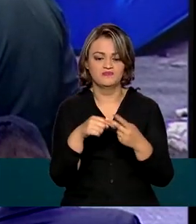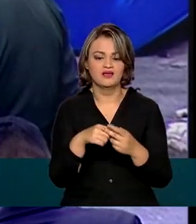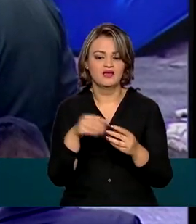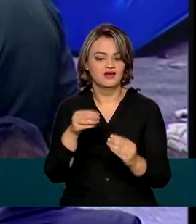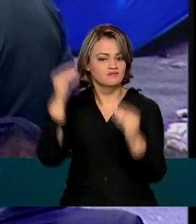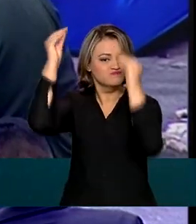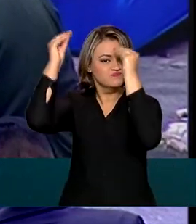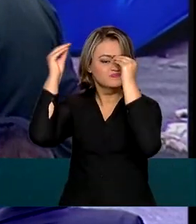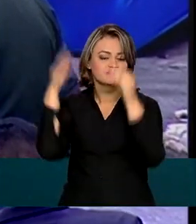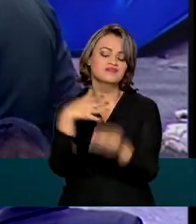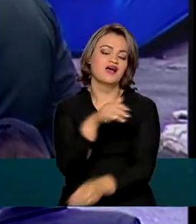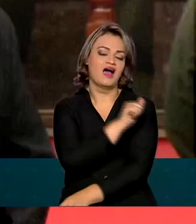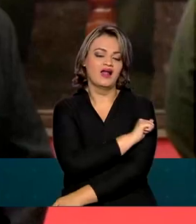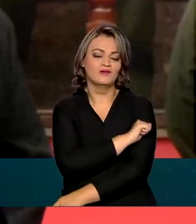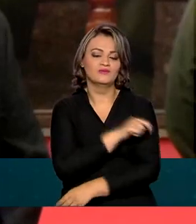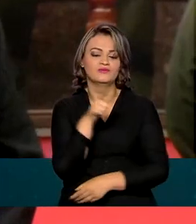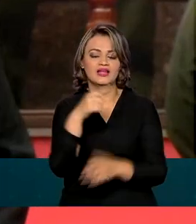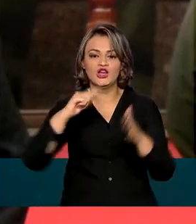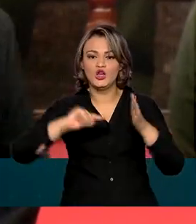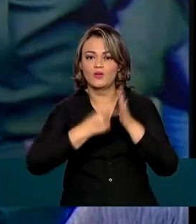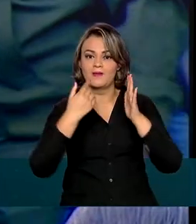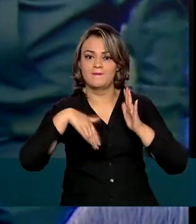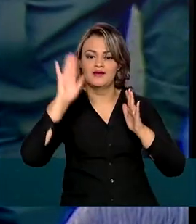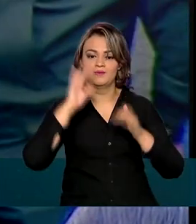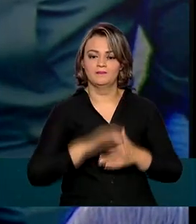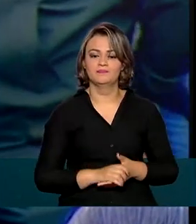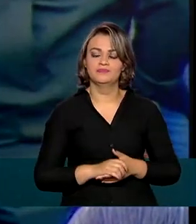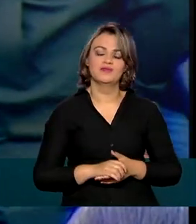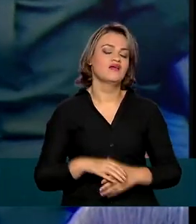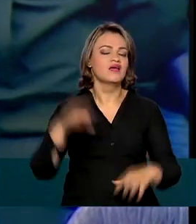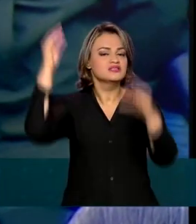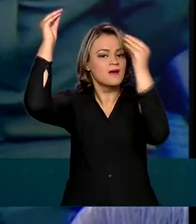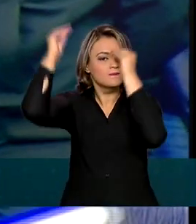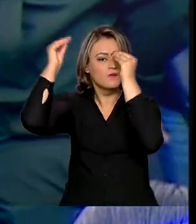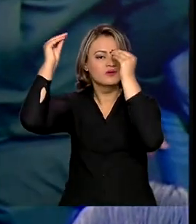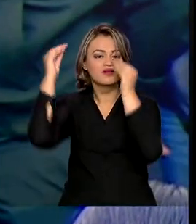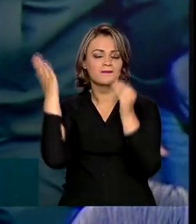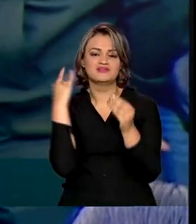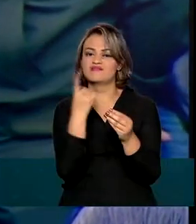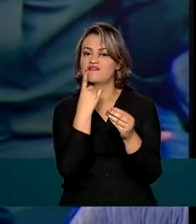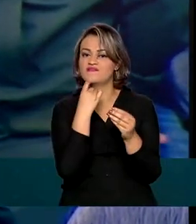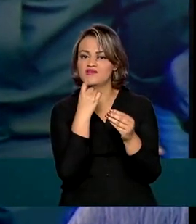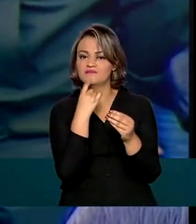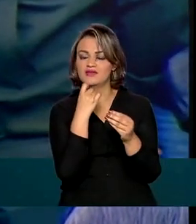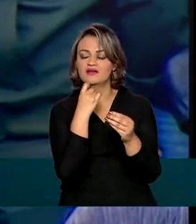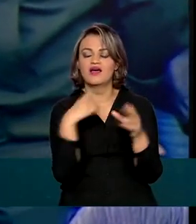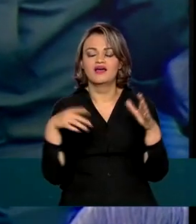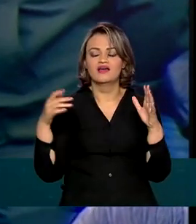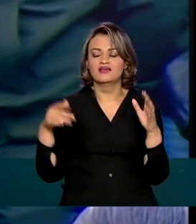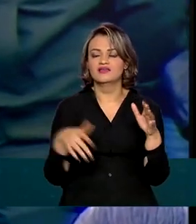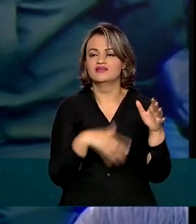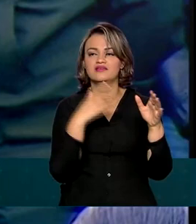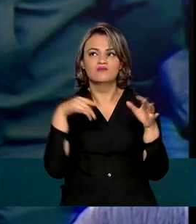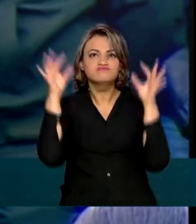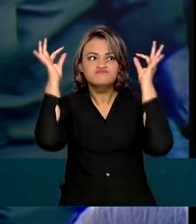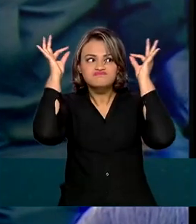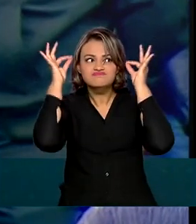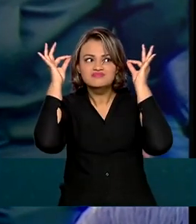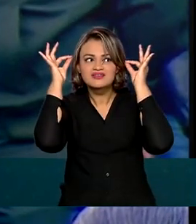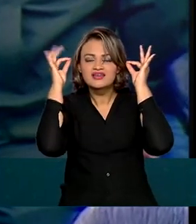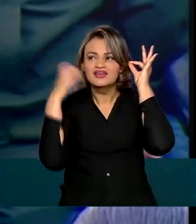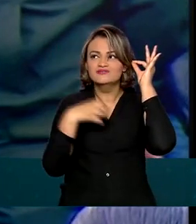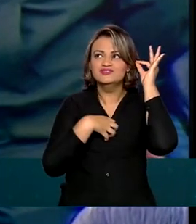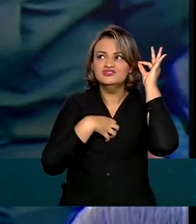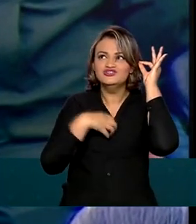boina garança ao aluno que teve a maior nota. A boina era vermelha e tocava na minha orelha. Me